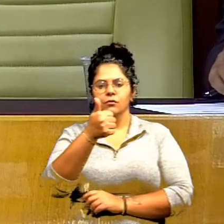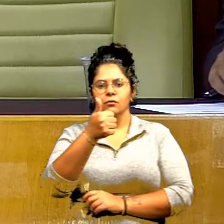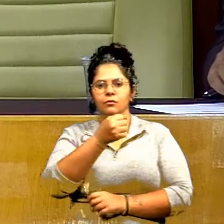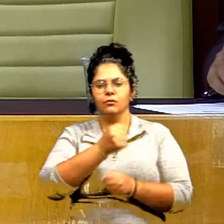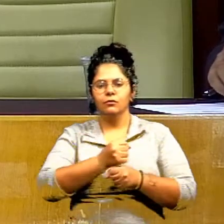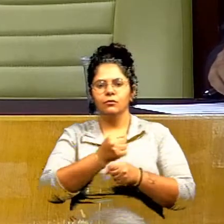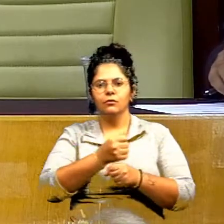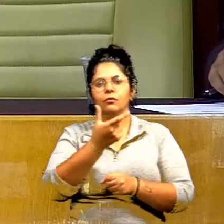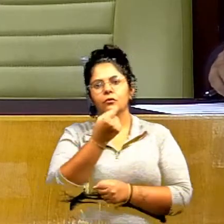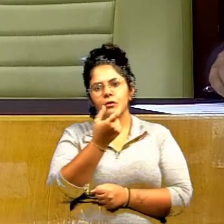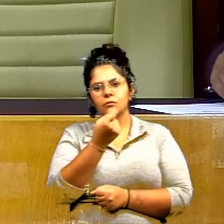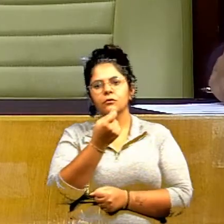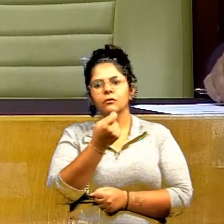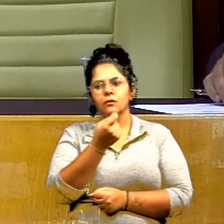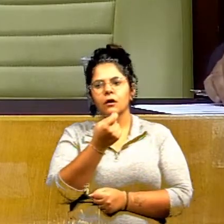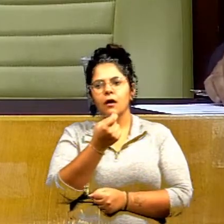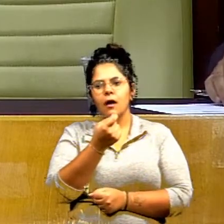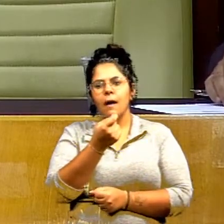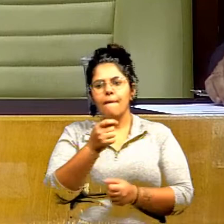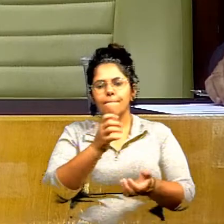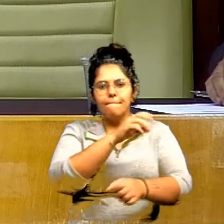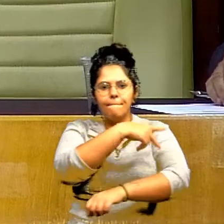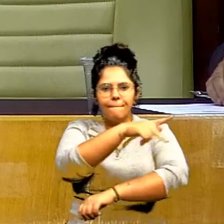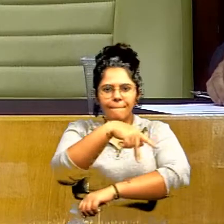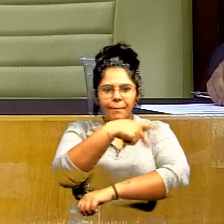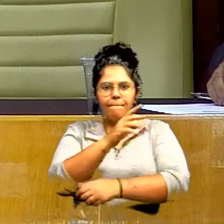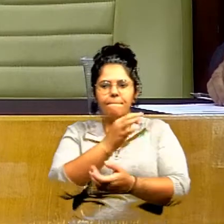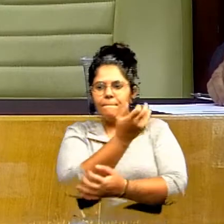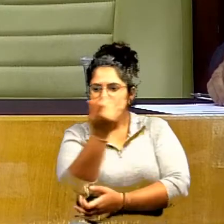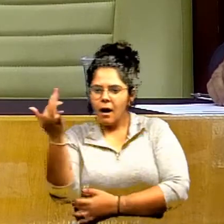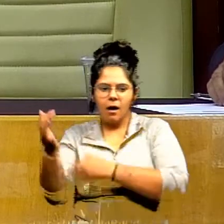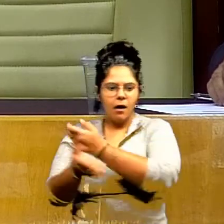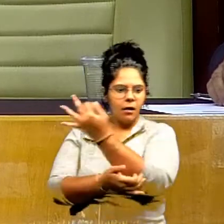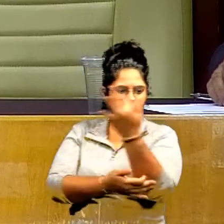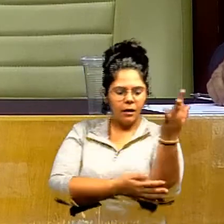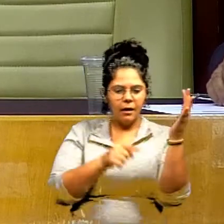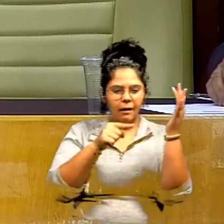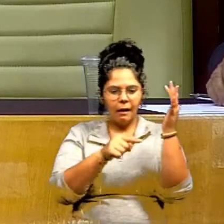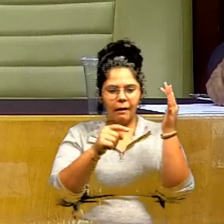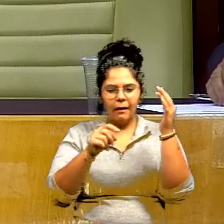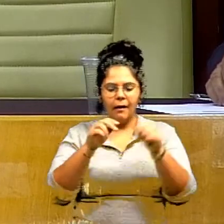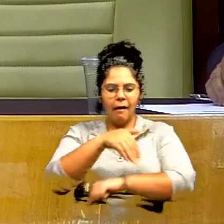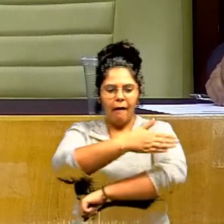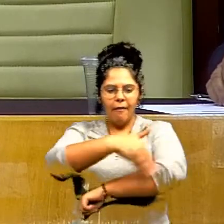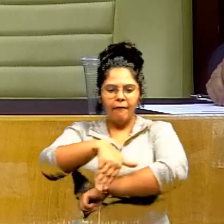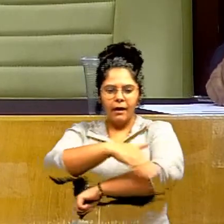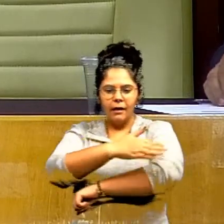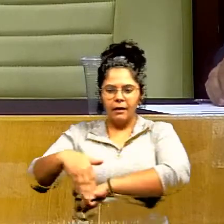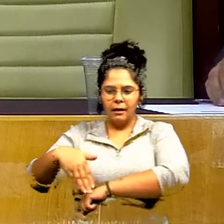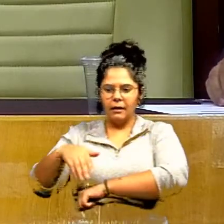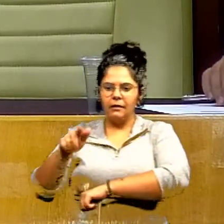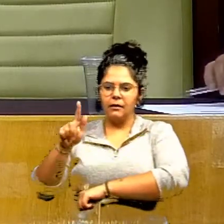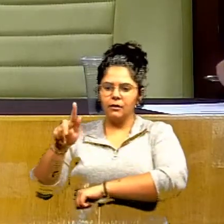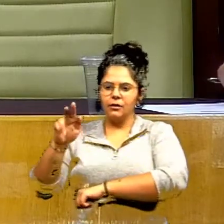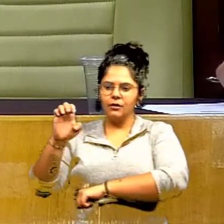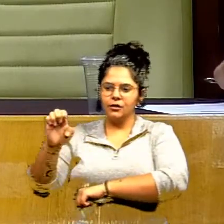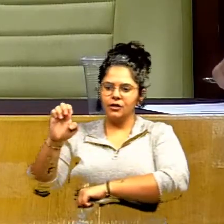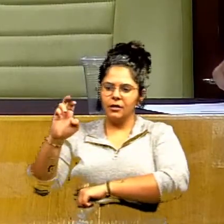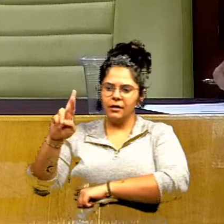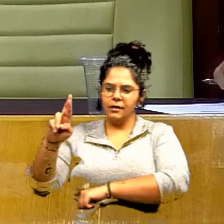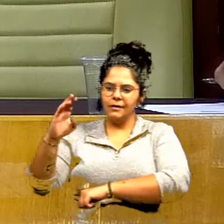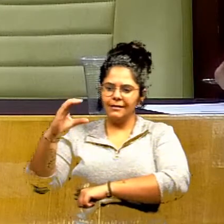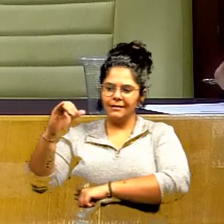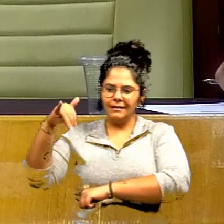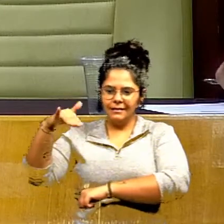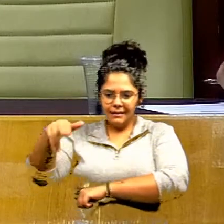Municipal Grande Veracruz, jornalista Washington Novaes, o parque localizado na Avenida Gessina Borges, Teixeira, Rua Valdir